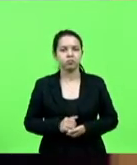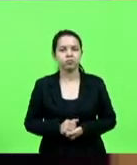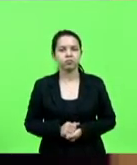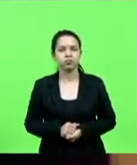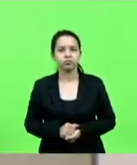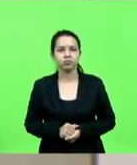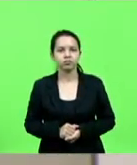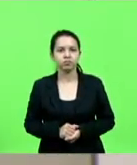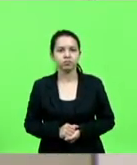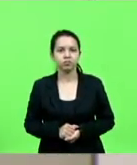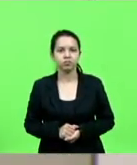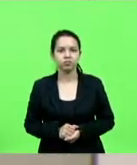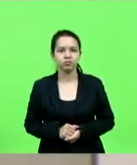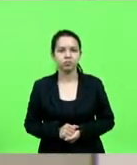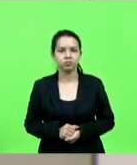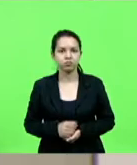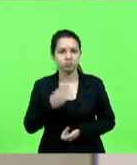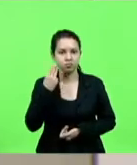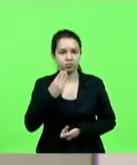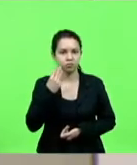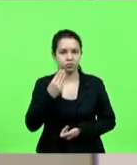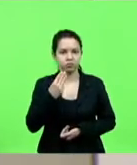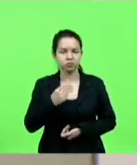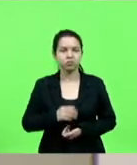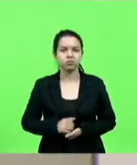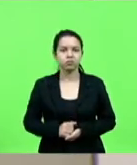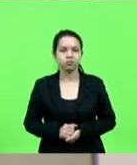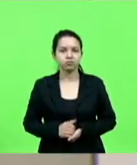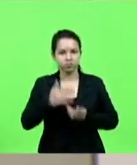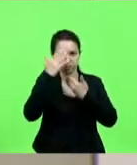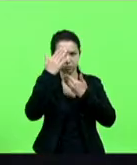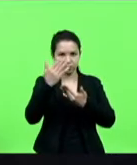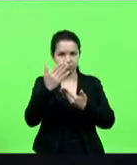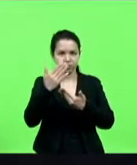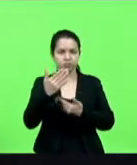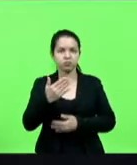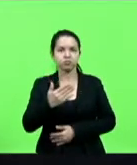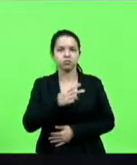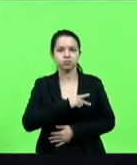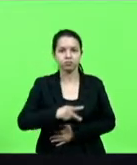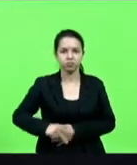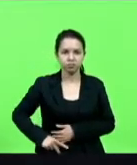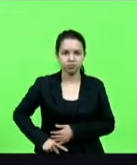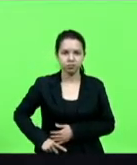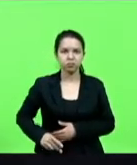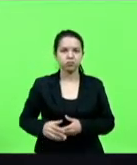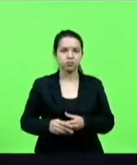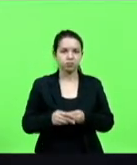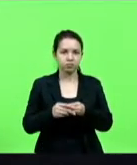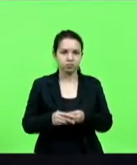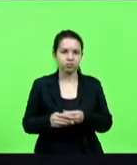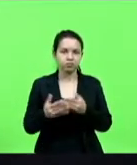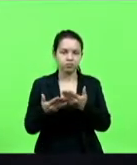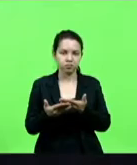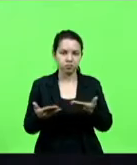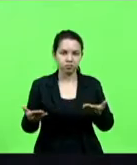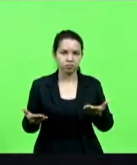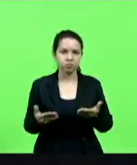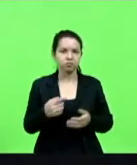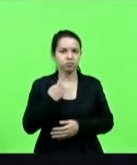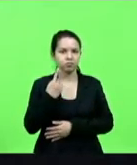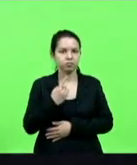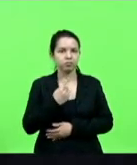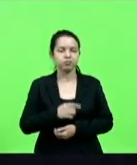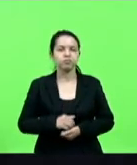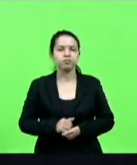Deputado Márcio Machado, ainda para discutir a matéria. Obrigado, presidente. Cumprimento a vossa excelência, deputado Mauro de Nadal, todos os colegas deputados,